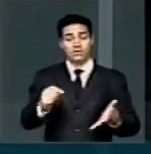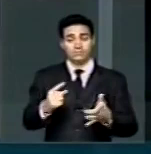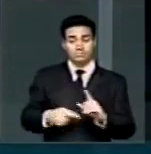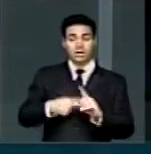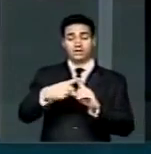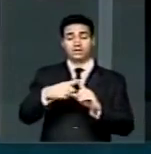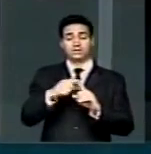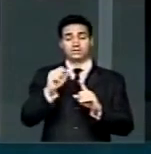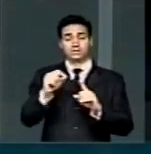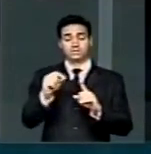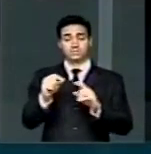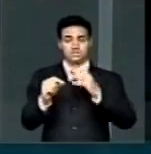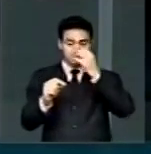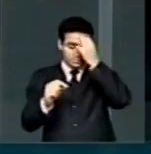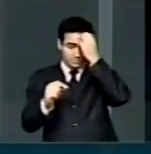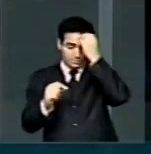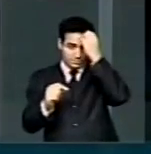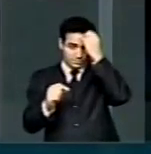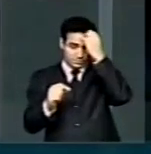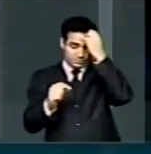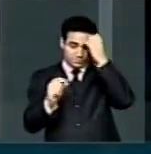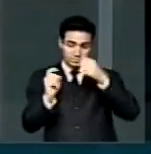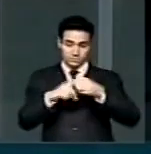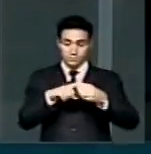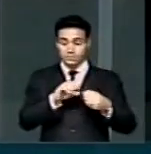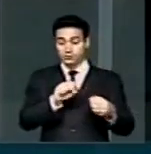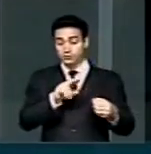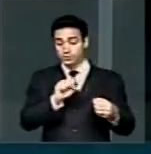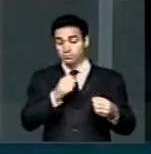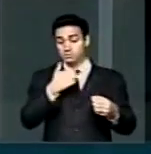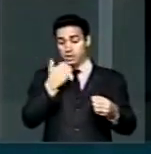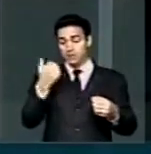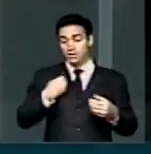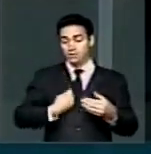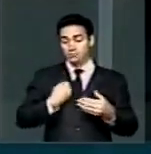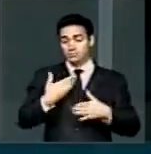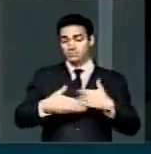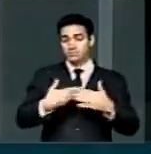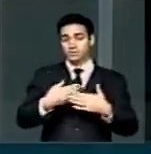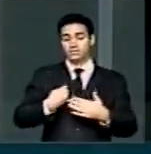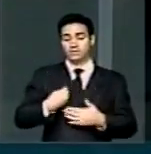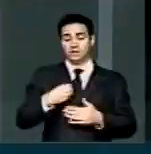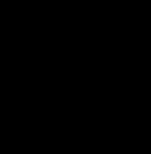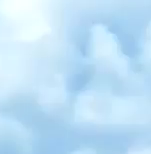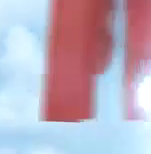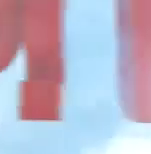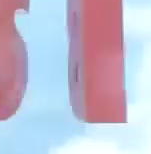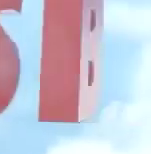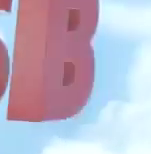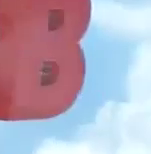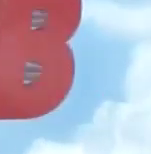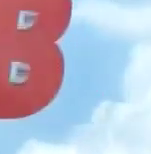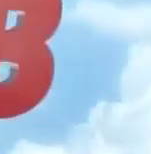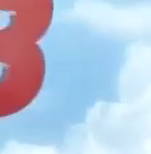acrescentada com o SUS melhorando o rendimento das APAES muito obrigado deputado